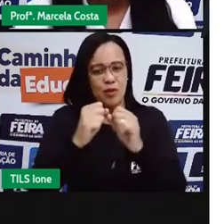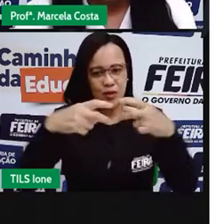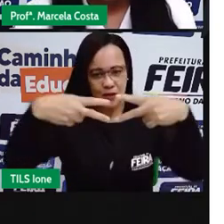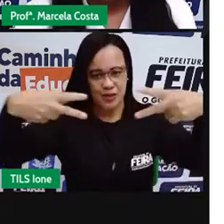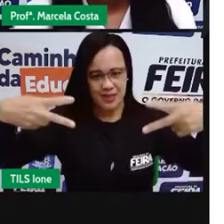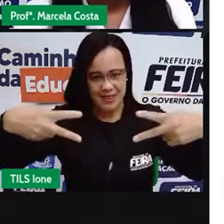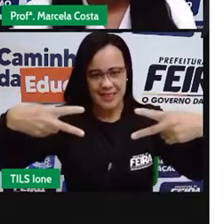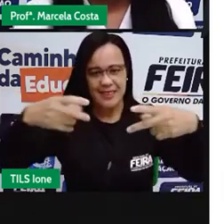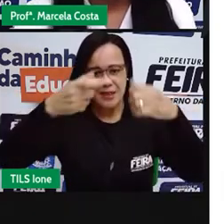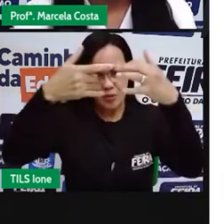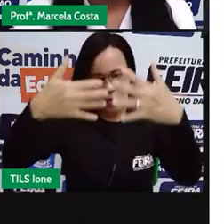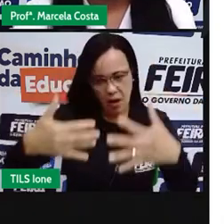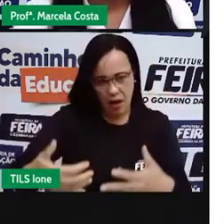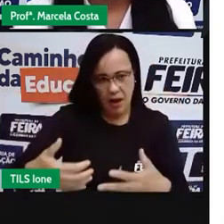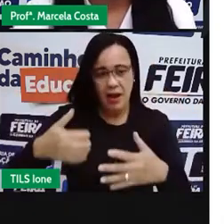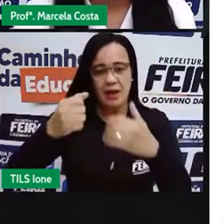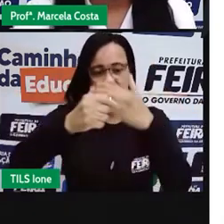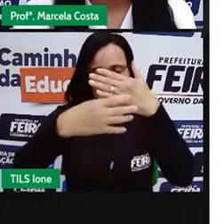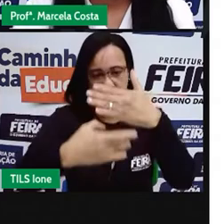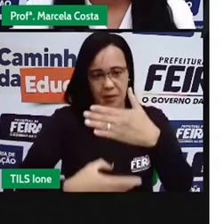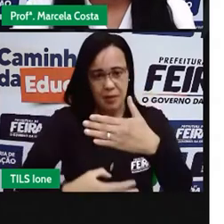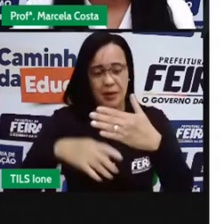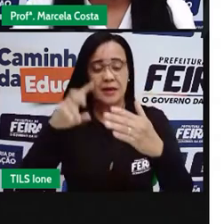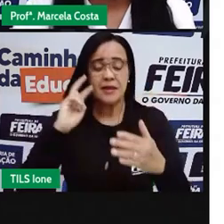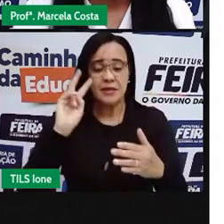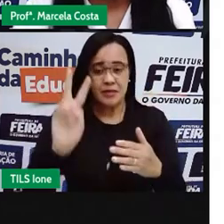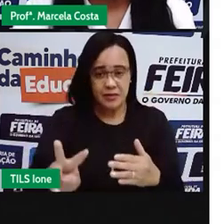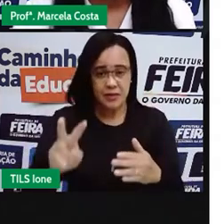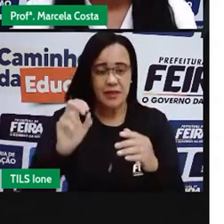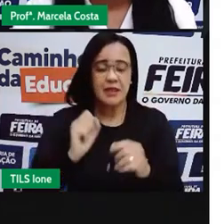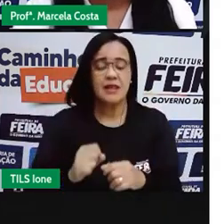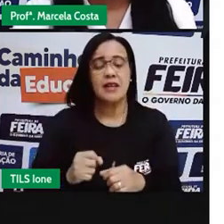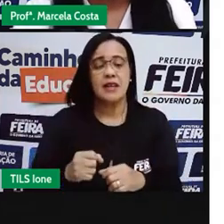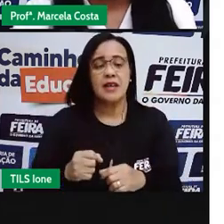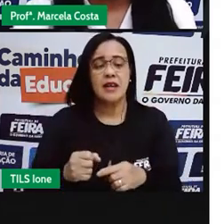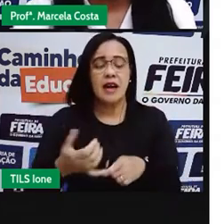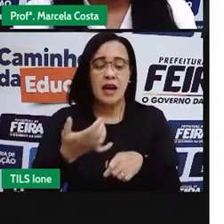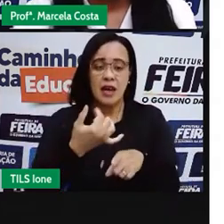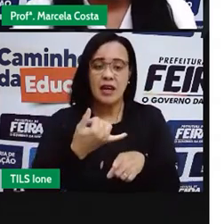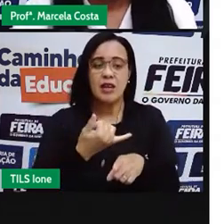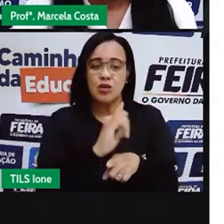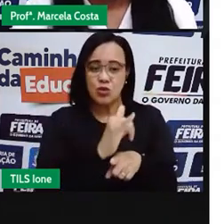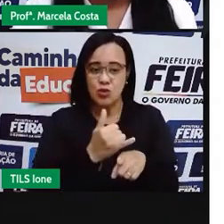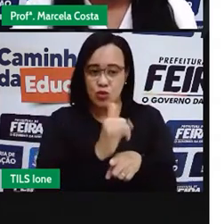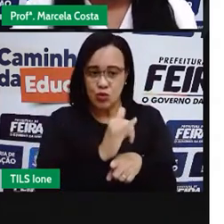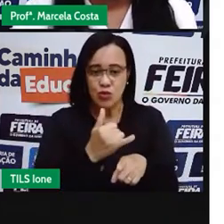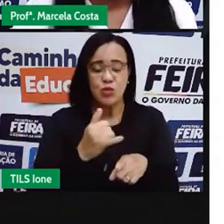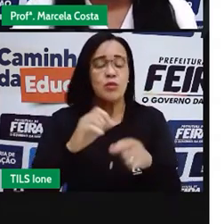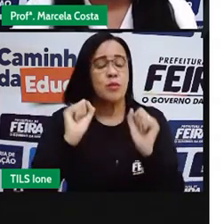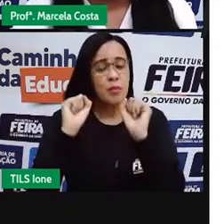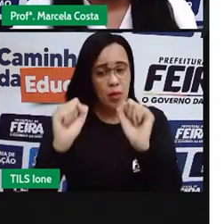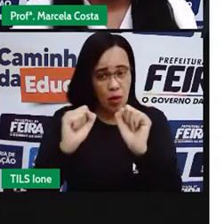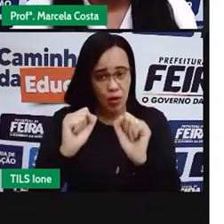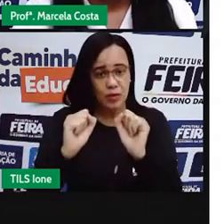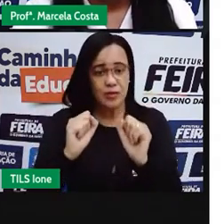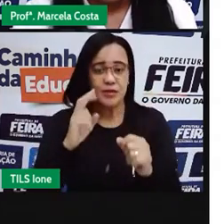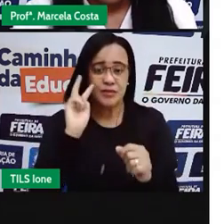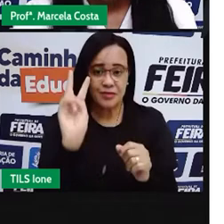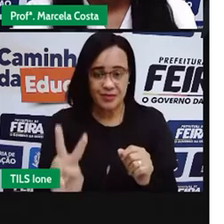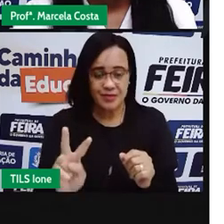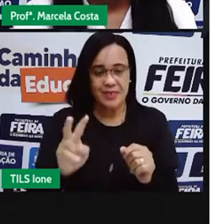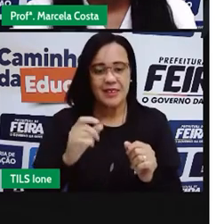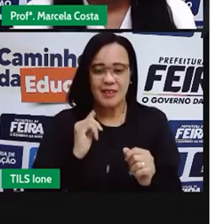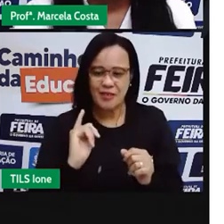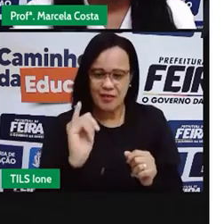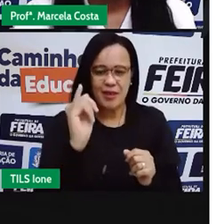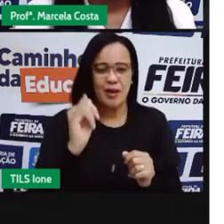apresentação. Você vai ser direcionado lá no canal do YouTube, onde você encontra essa fábula do leão e o